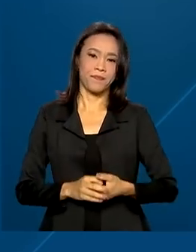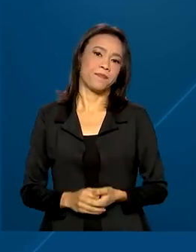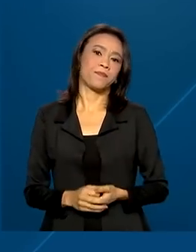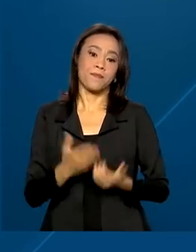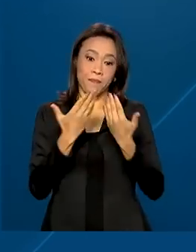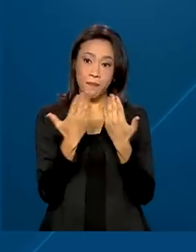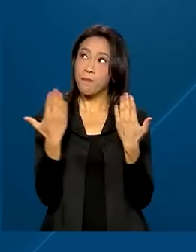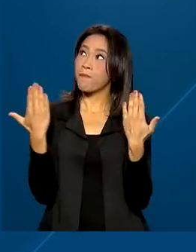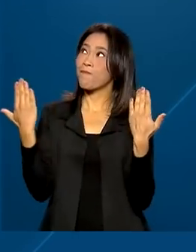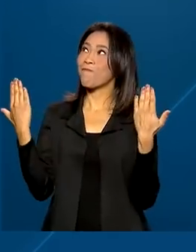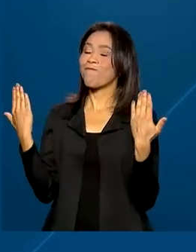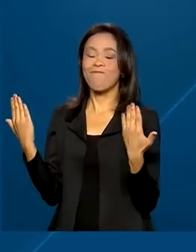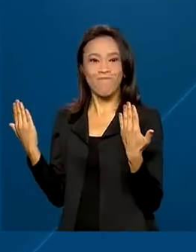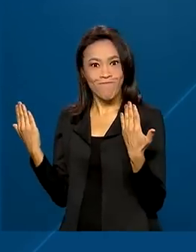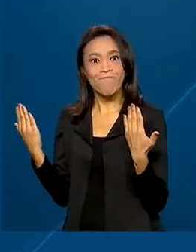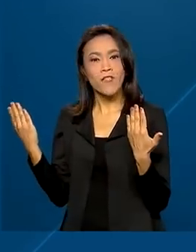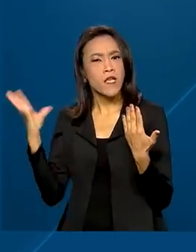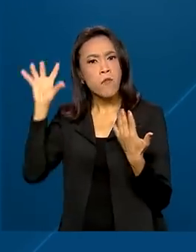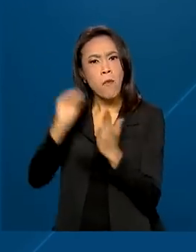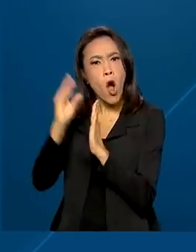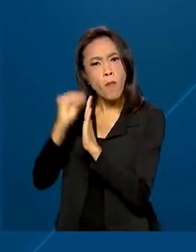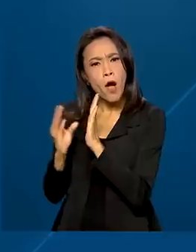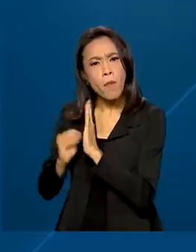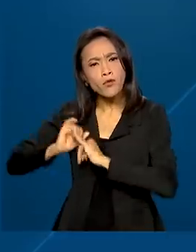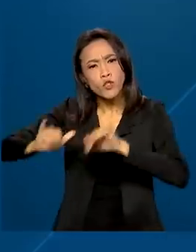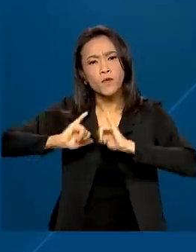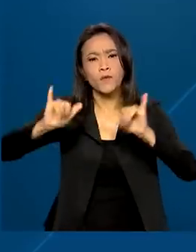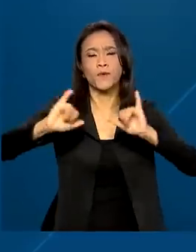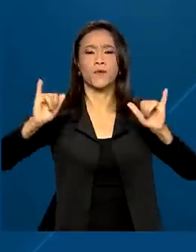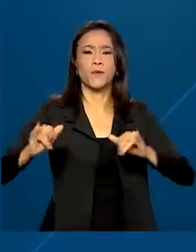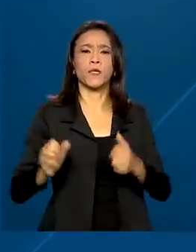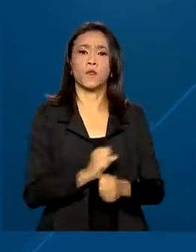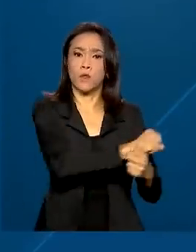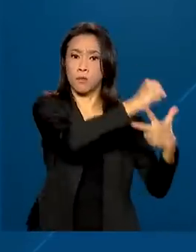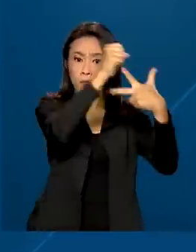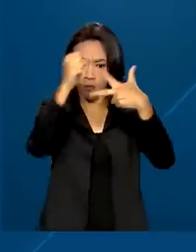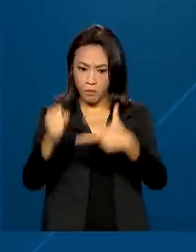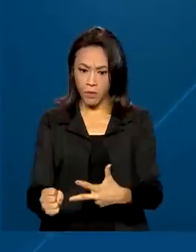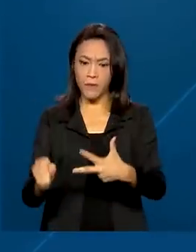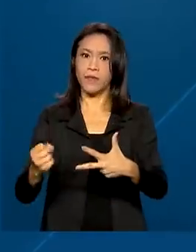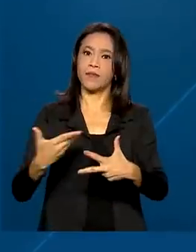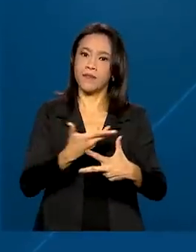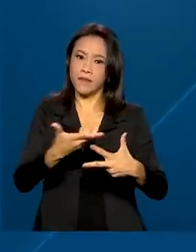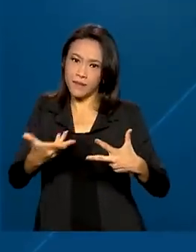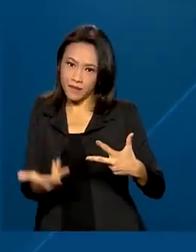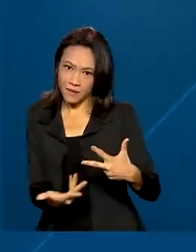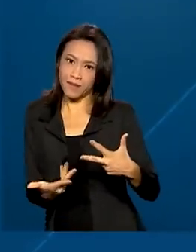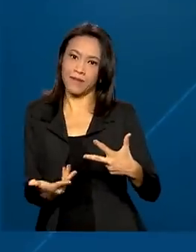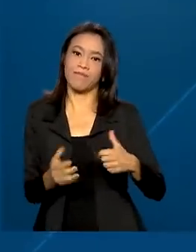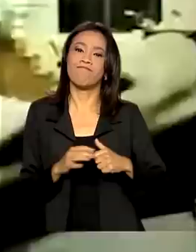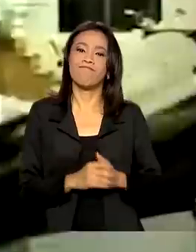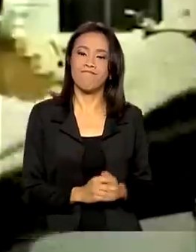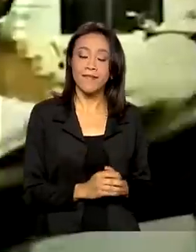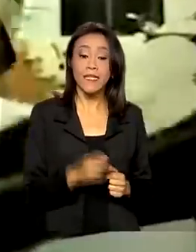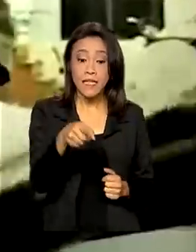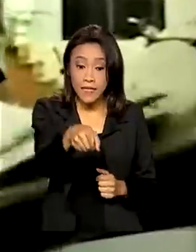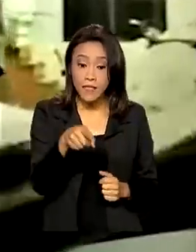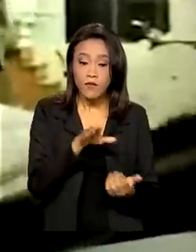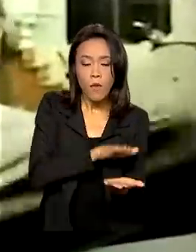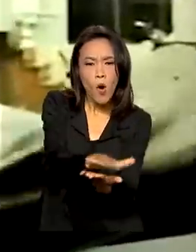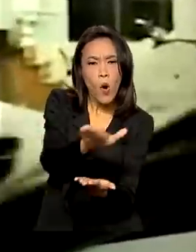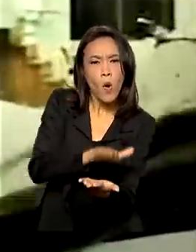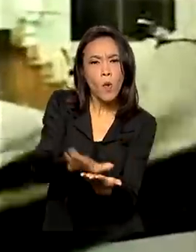O Diário Oficial da União divulga atos dos poderes executivo, legislativo e judiciário e foi